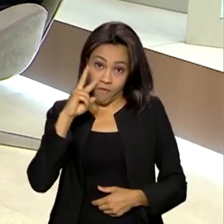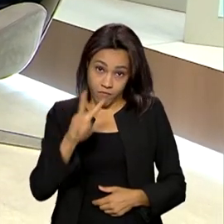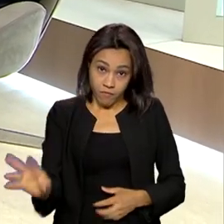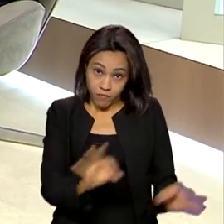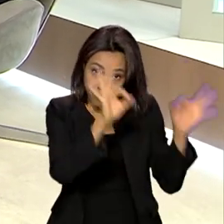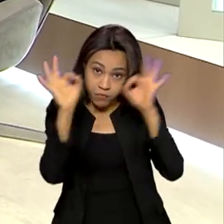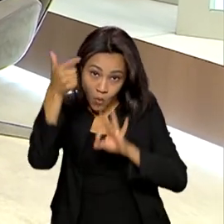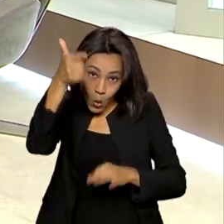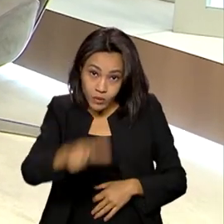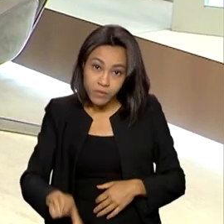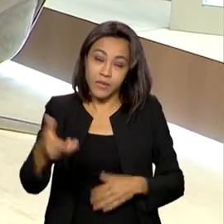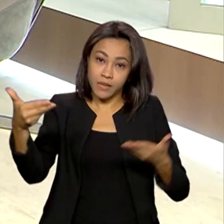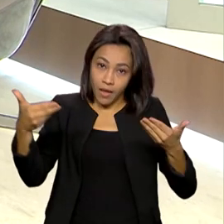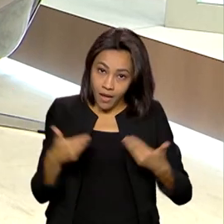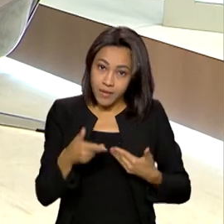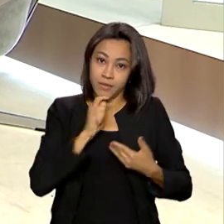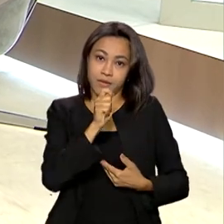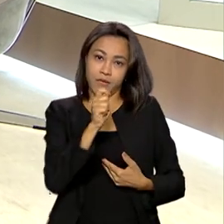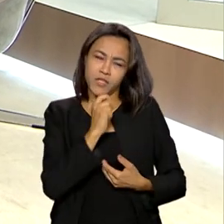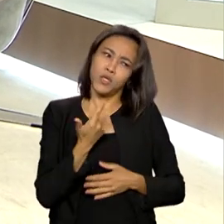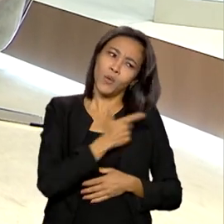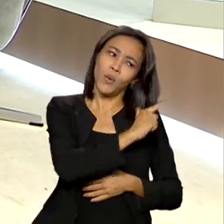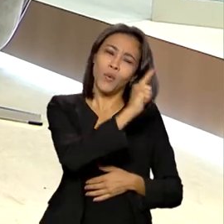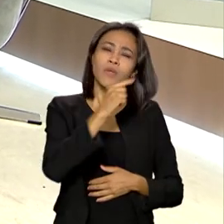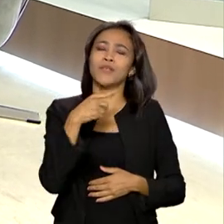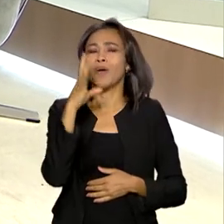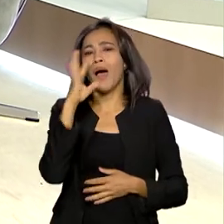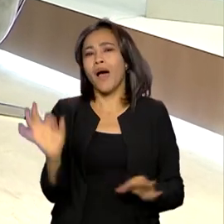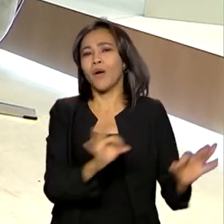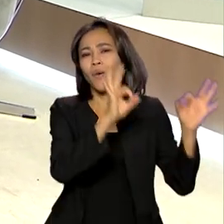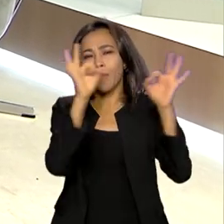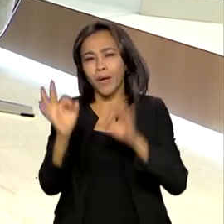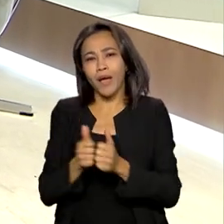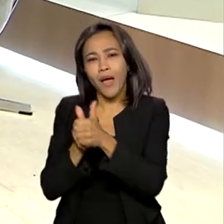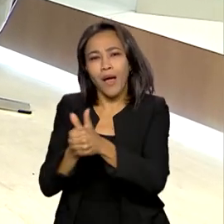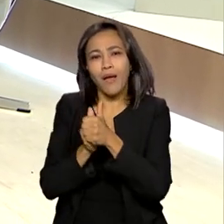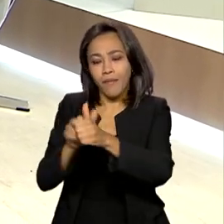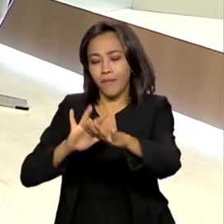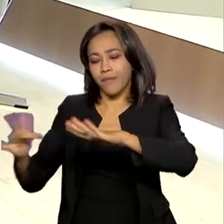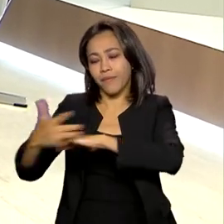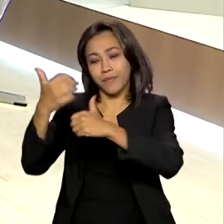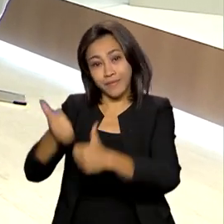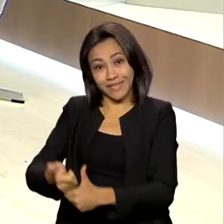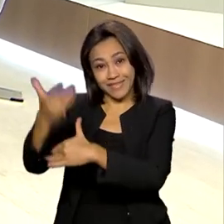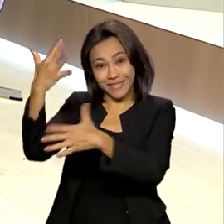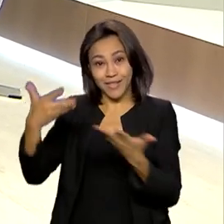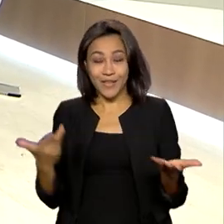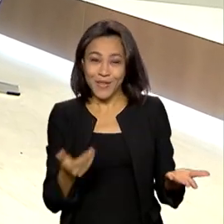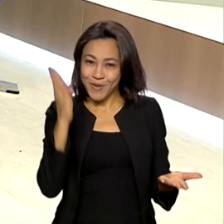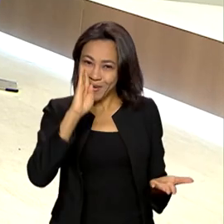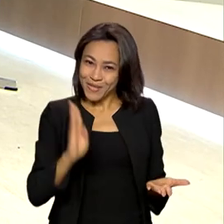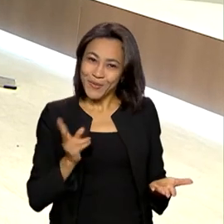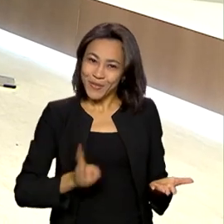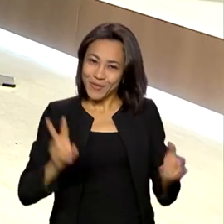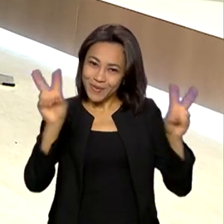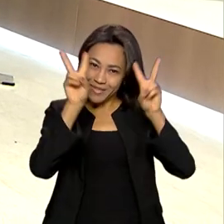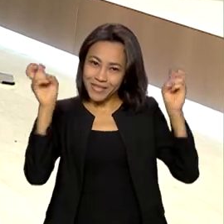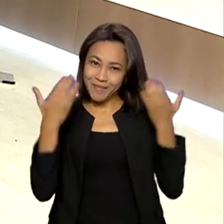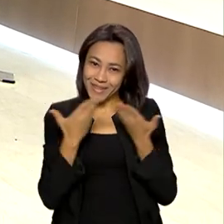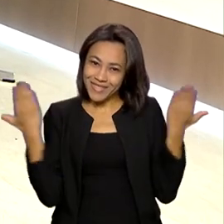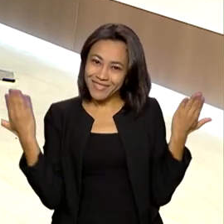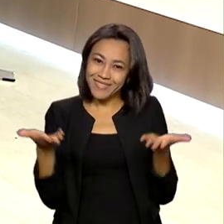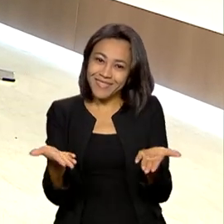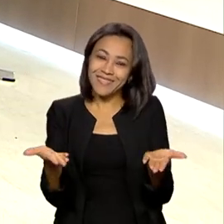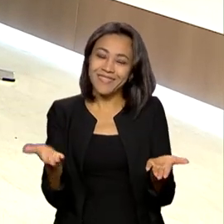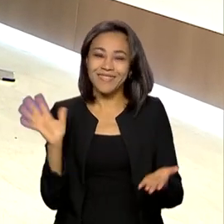esta ou outras entrevistas, é só acompanhar as nossas redes sociais. E o Brasil continua em Pauta aqui na TV Brasil.